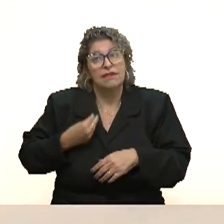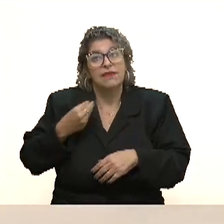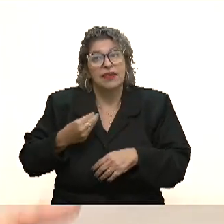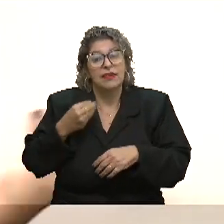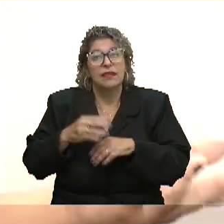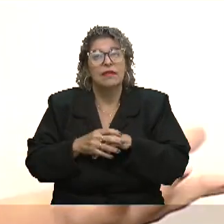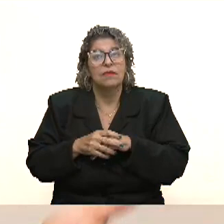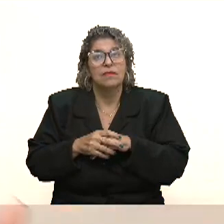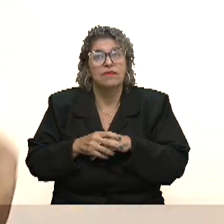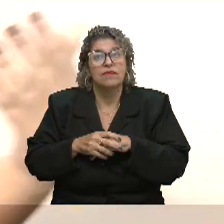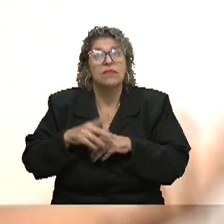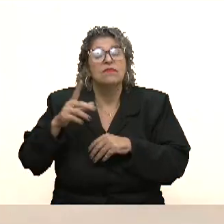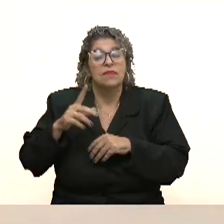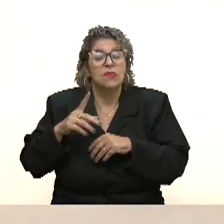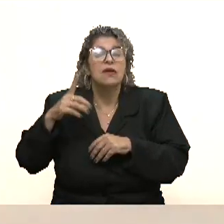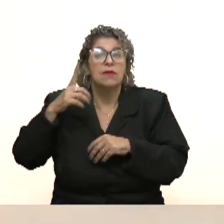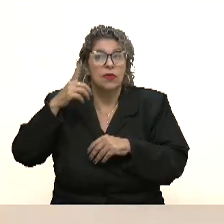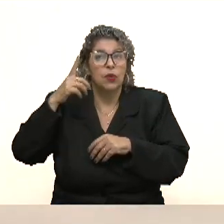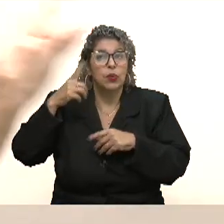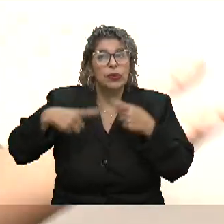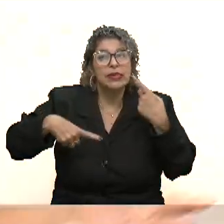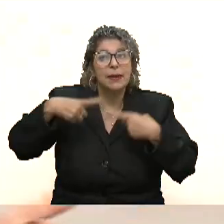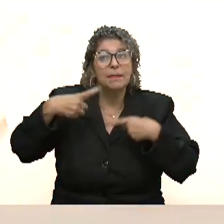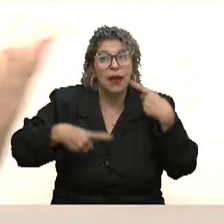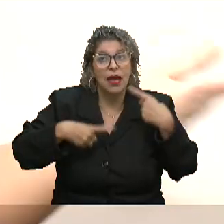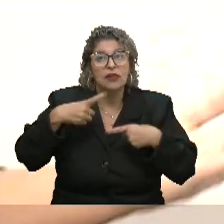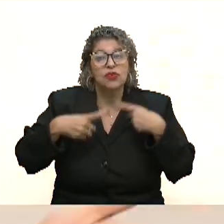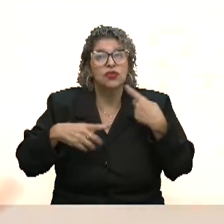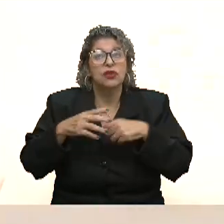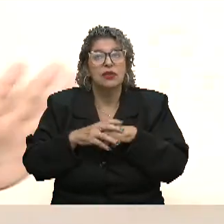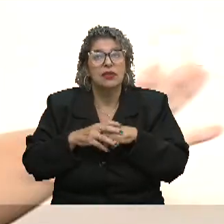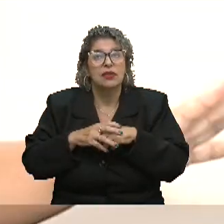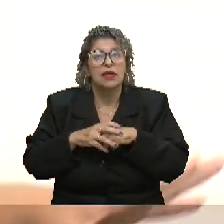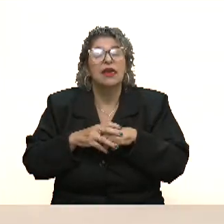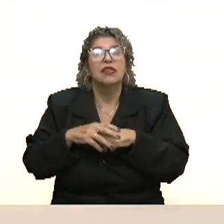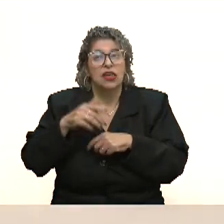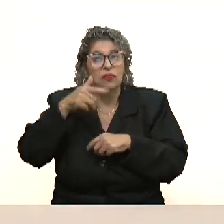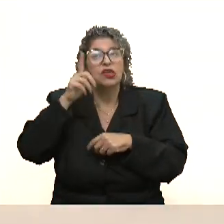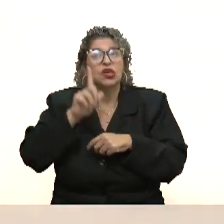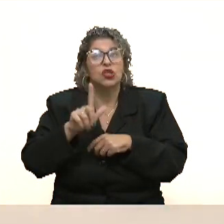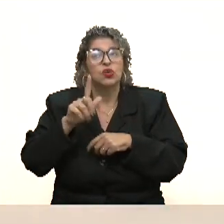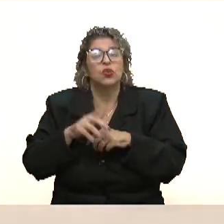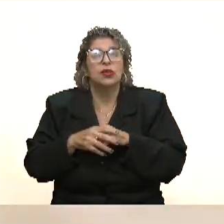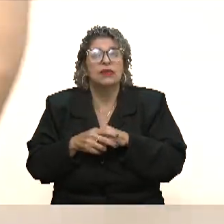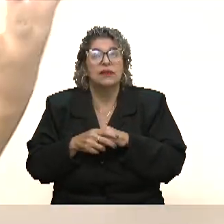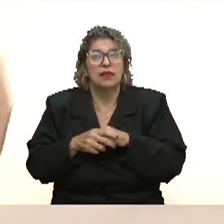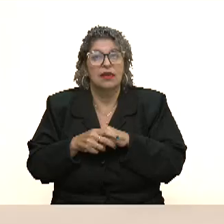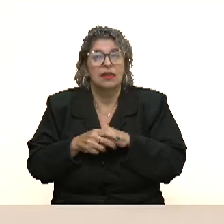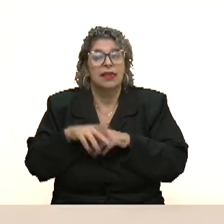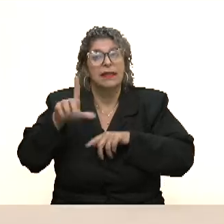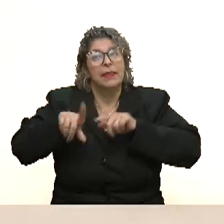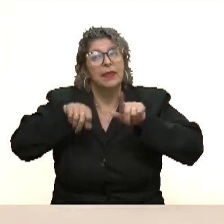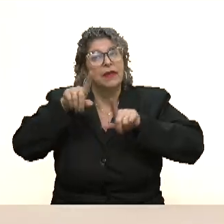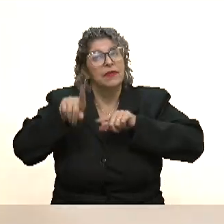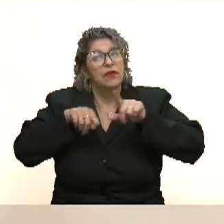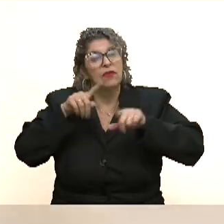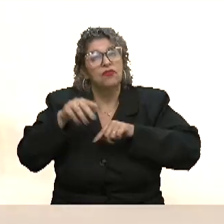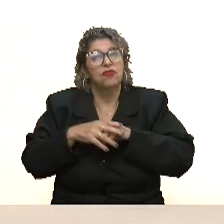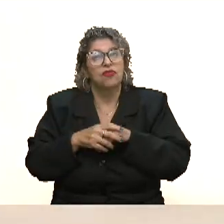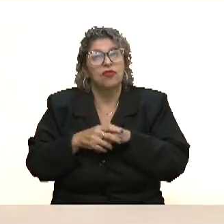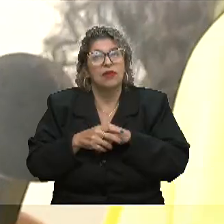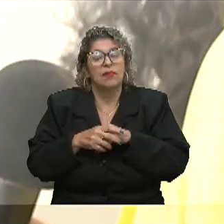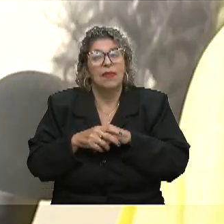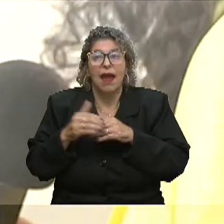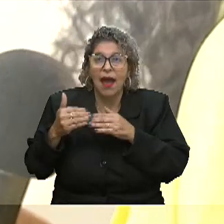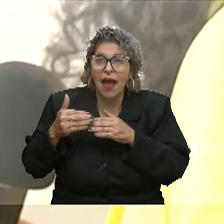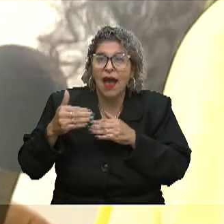Então, o debate é para onde a gente vai mais longe nesse momento, né? Até decidir lá mais para o